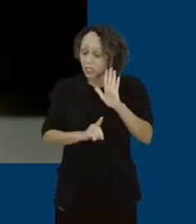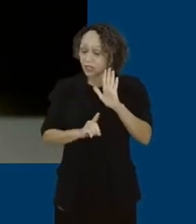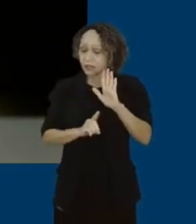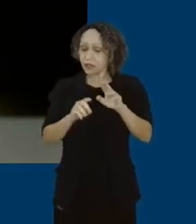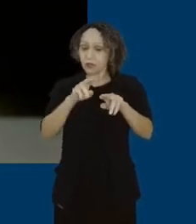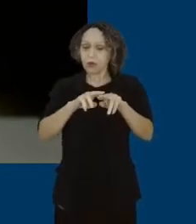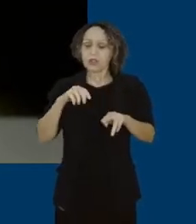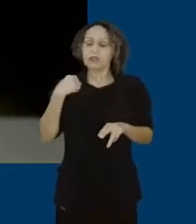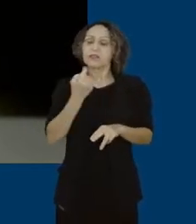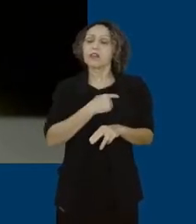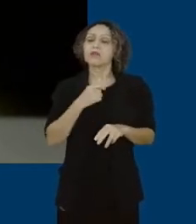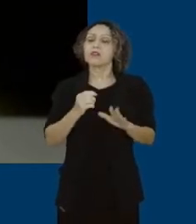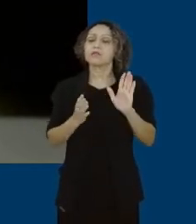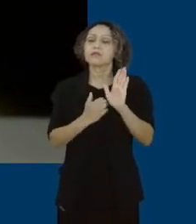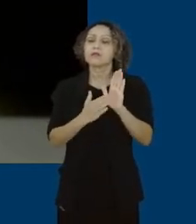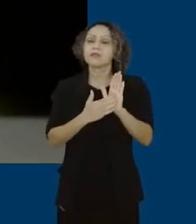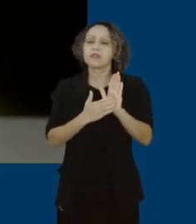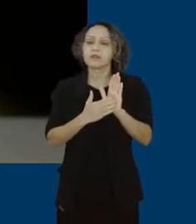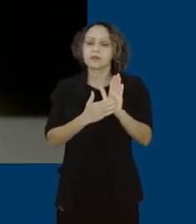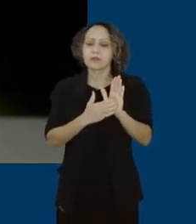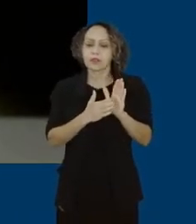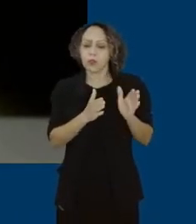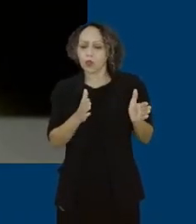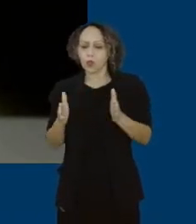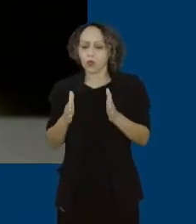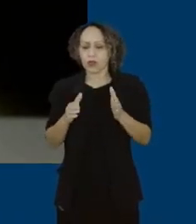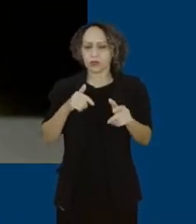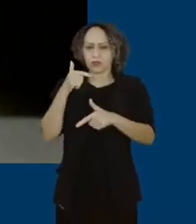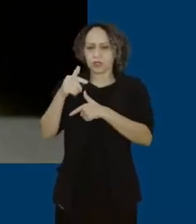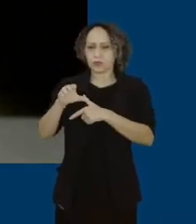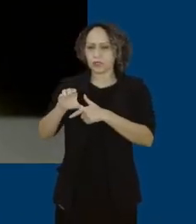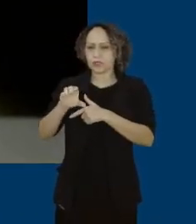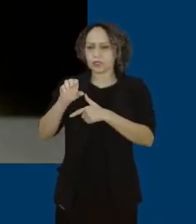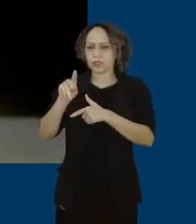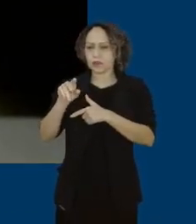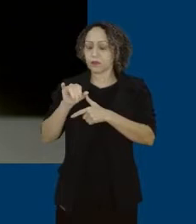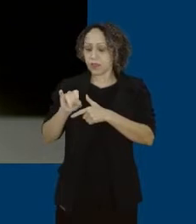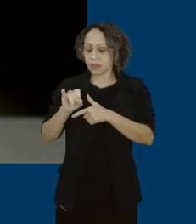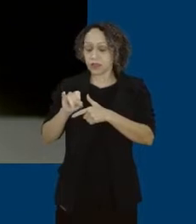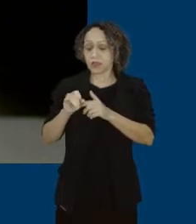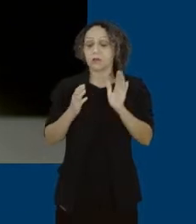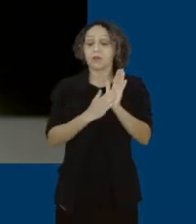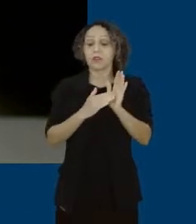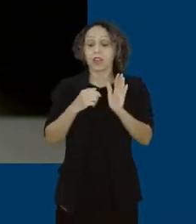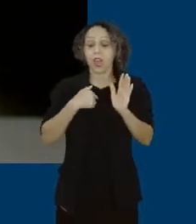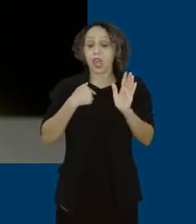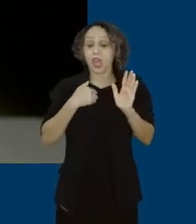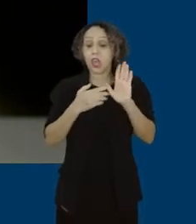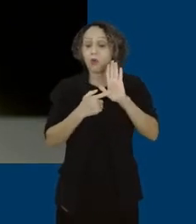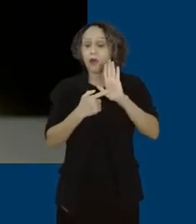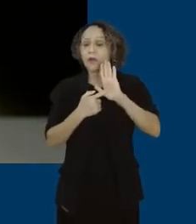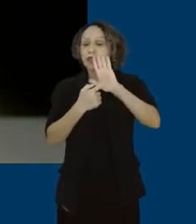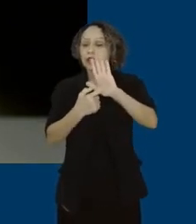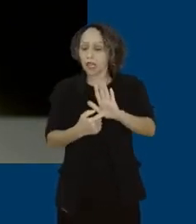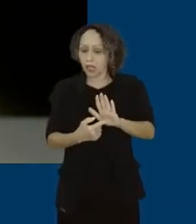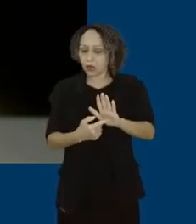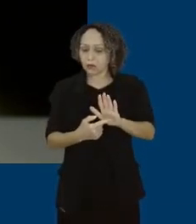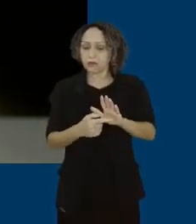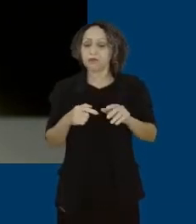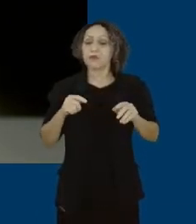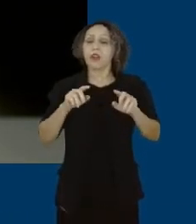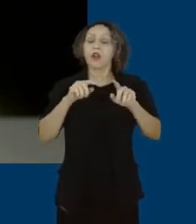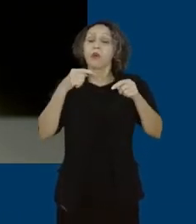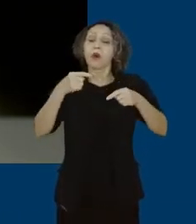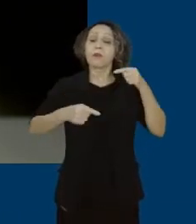nós propusemos, durante os trabalhos da CPI, foi proposta que eu apresentei, uma política nacional de proteção aos